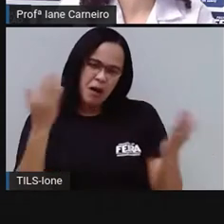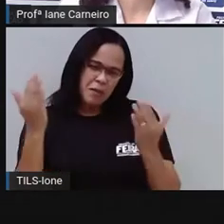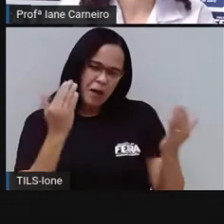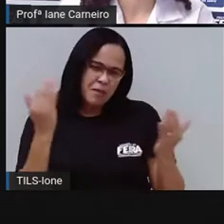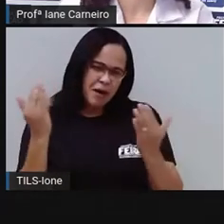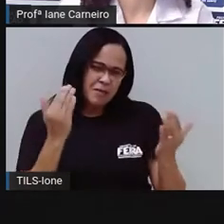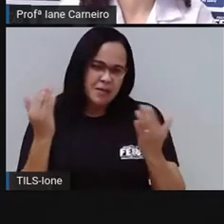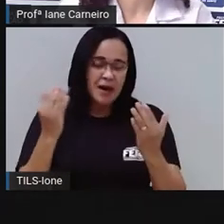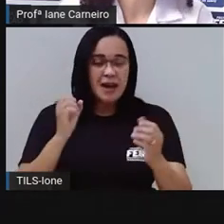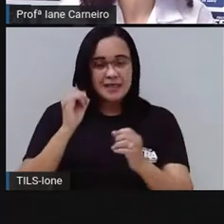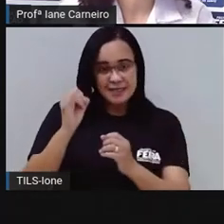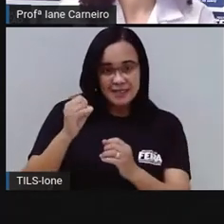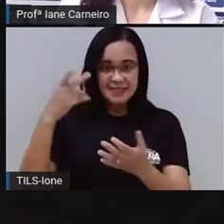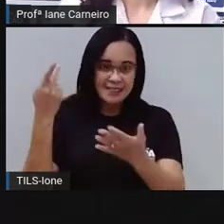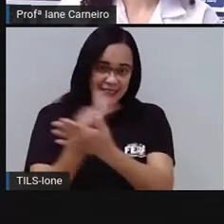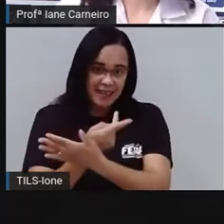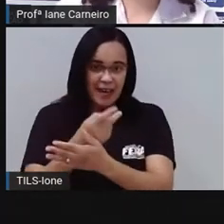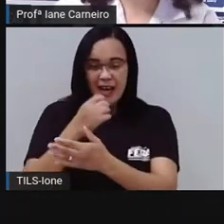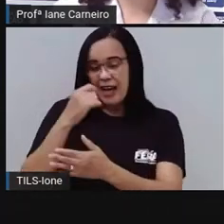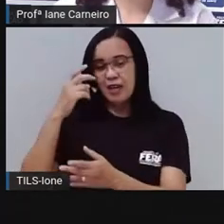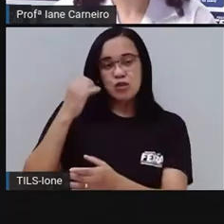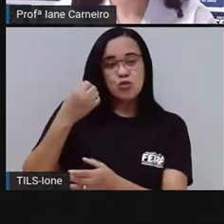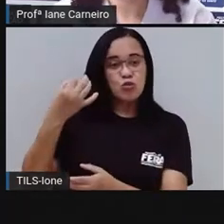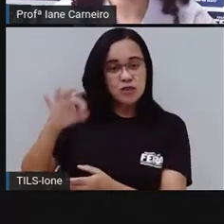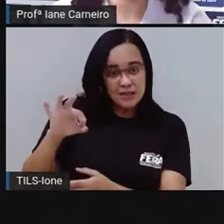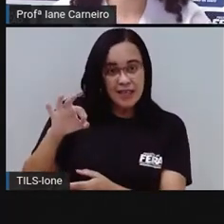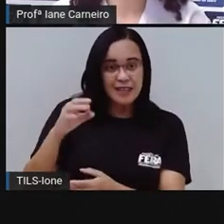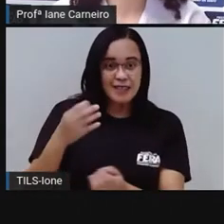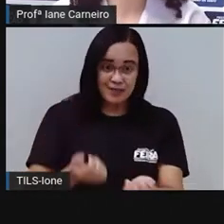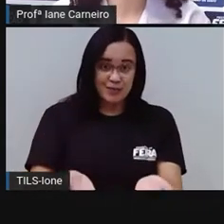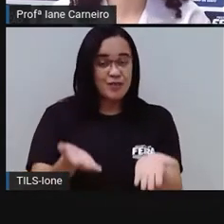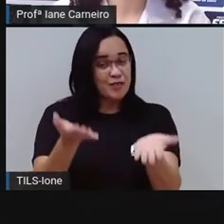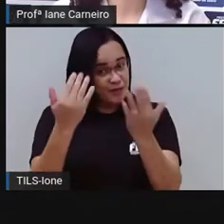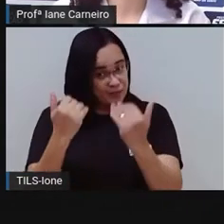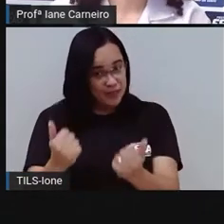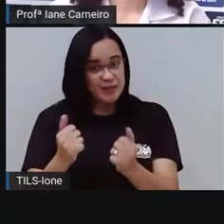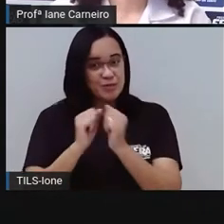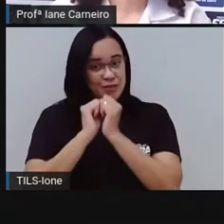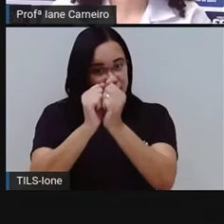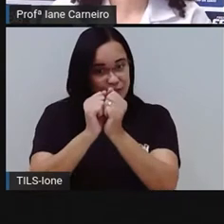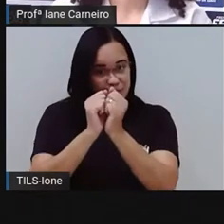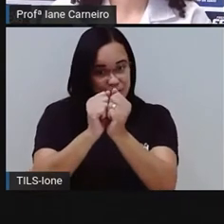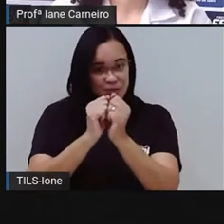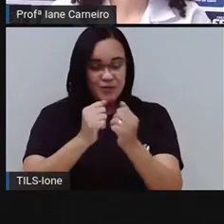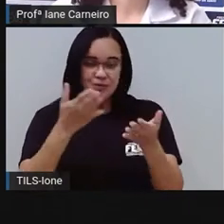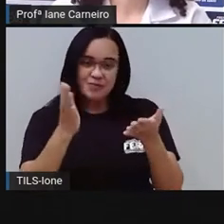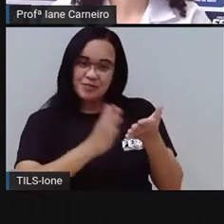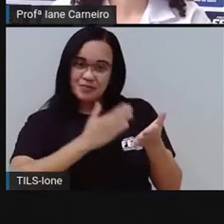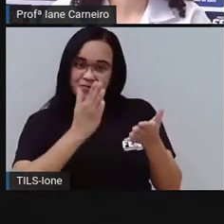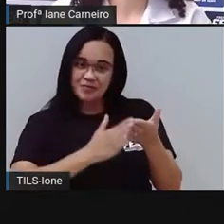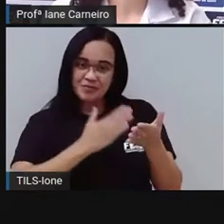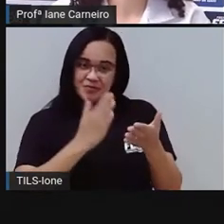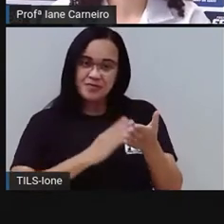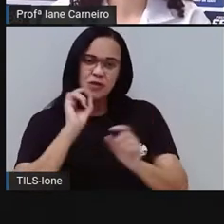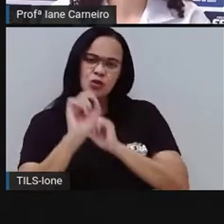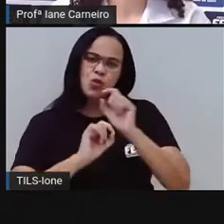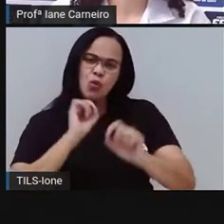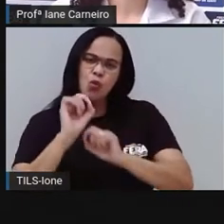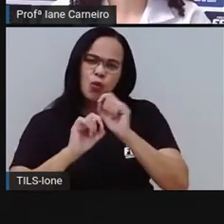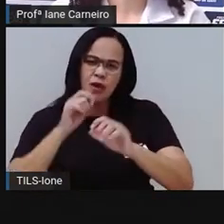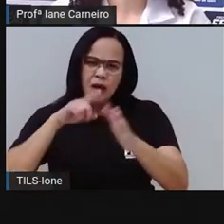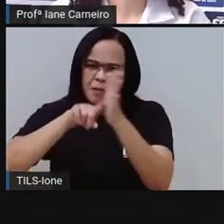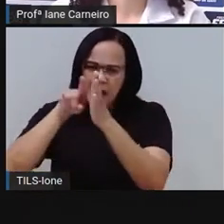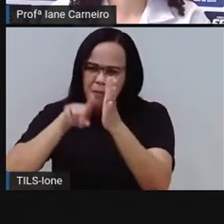acertou tudo direitinho, tá bom? Então vamos lá. A vai compartilhar aqui com vocês, ó, o livro Adivinhas para Brincar,